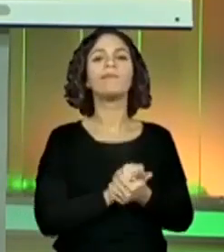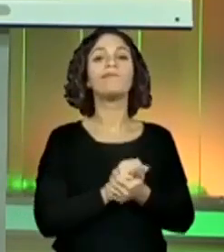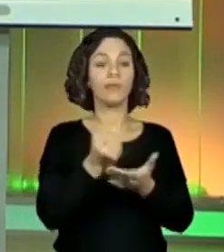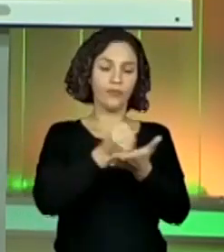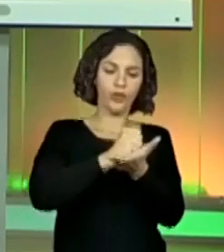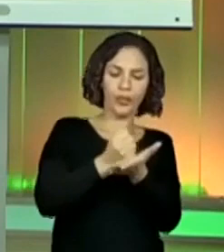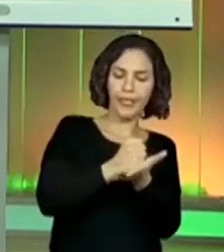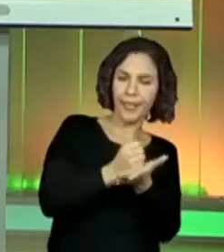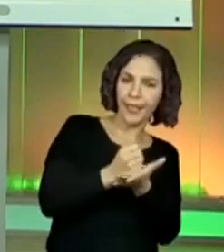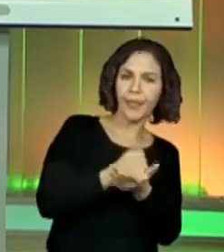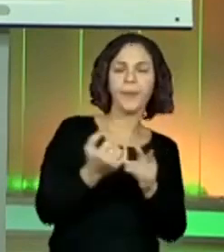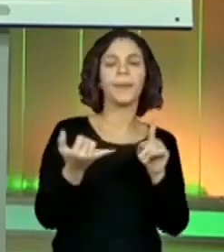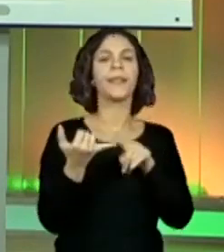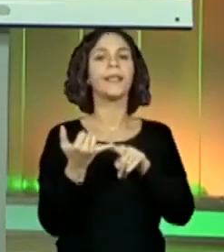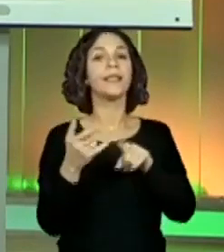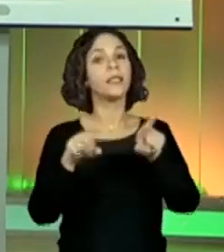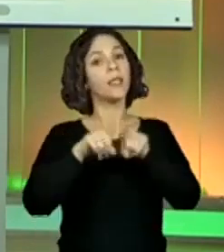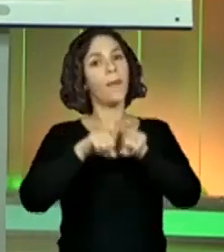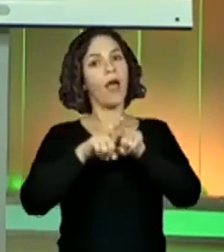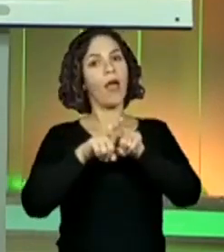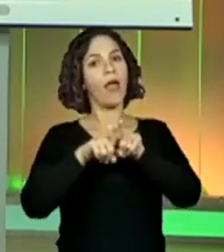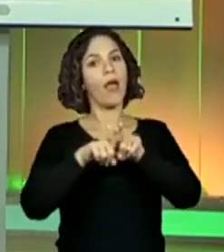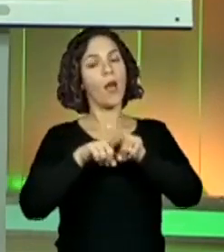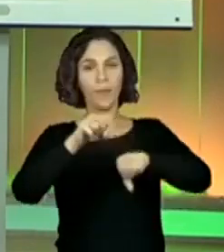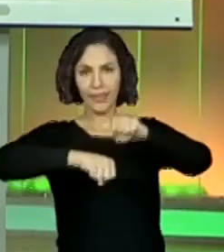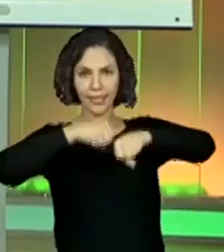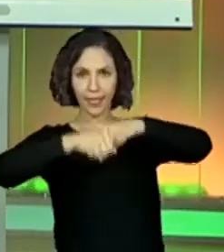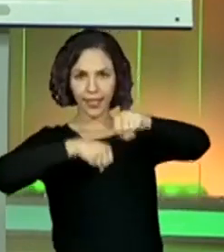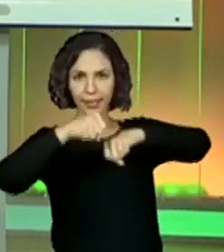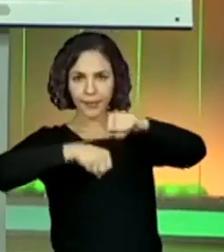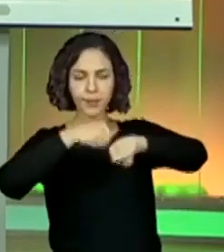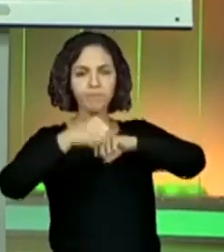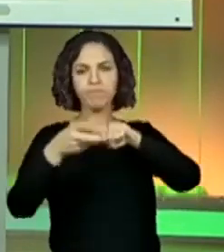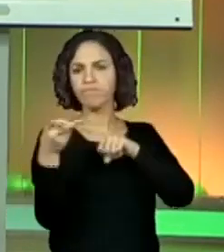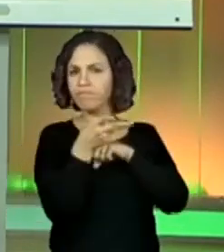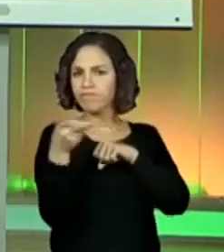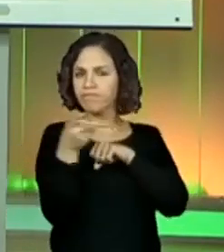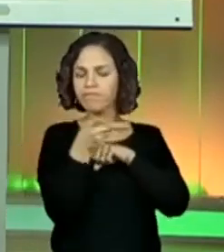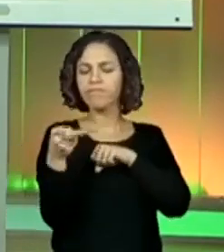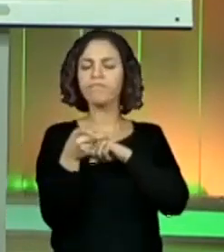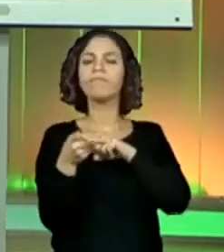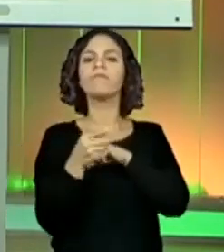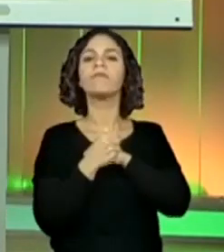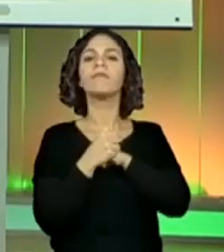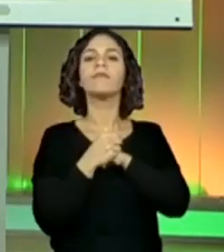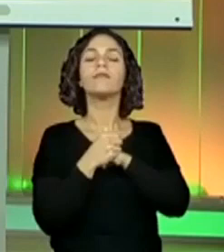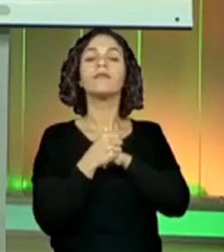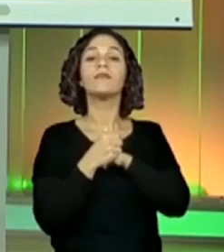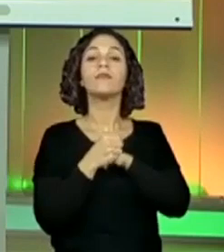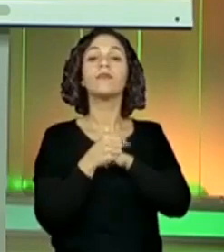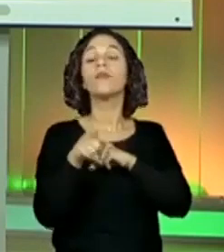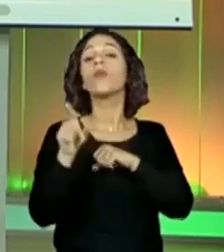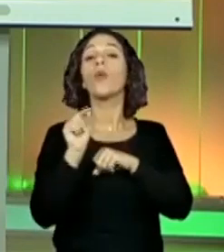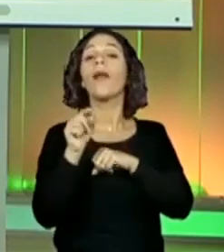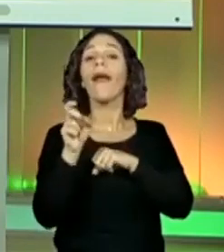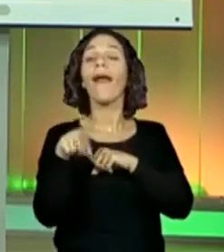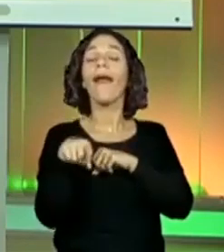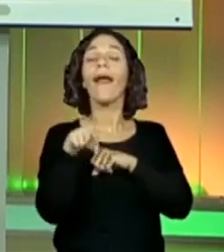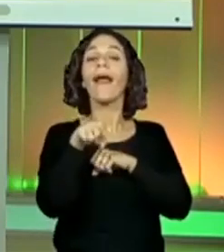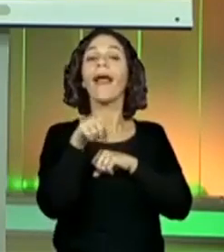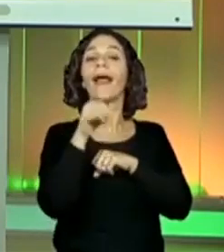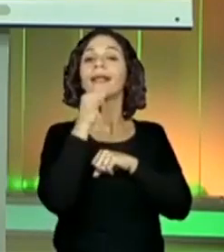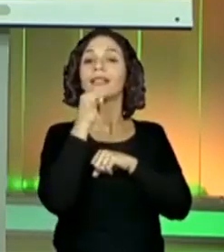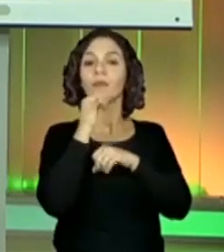videogame, né, e no caso da bicicleta, a gente trabalhou com uma ideia